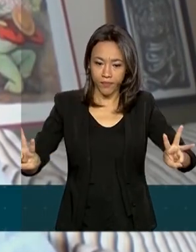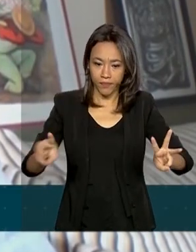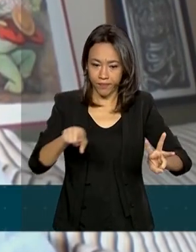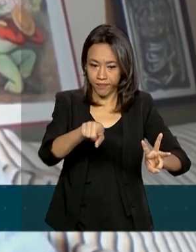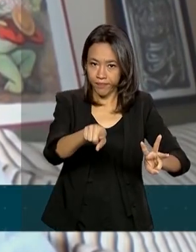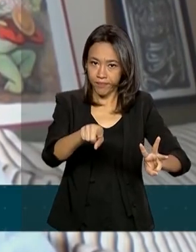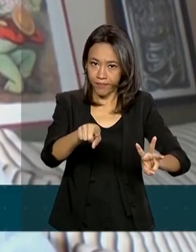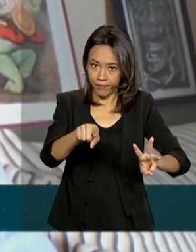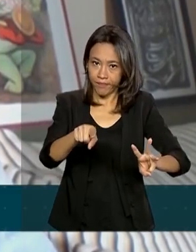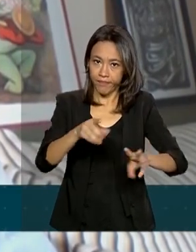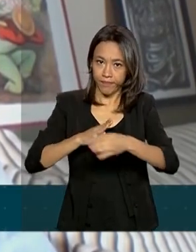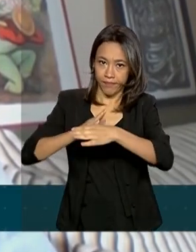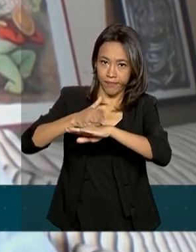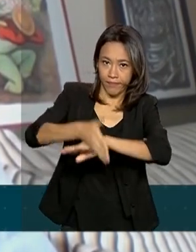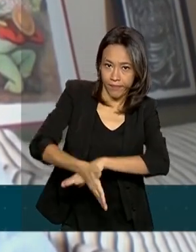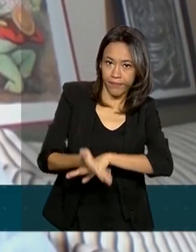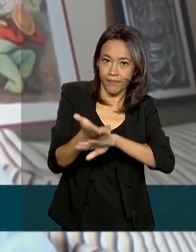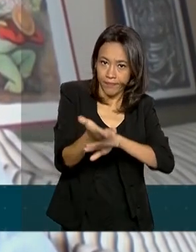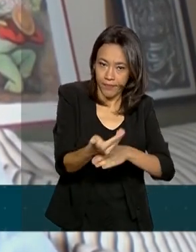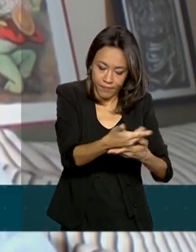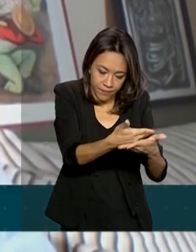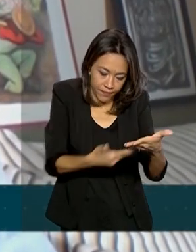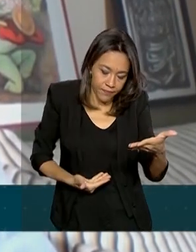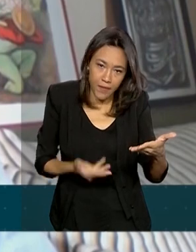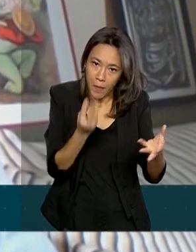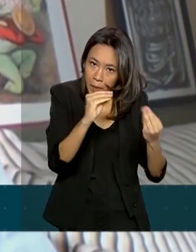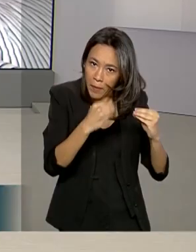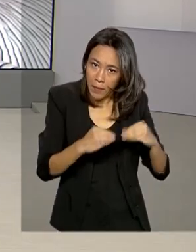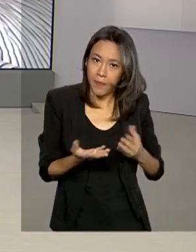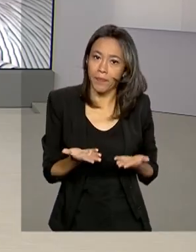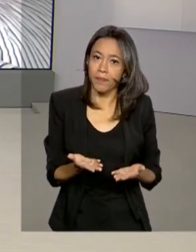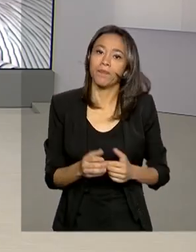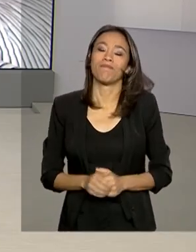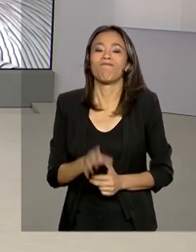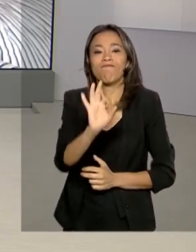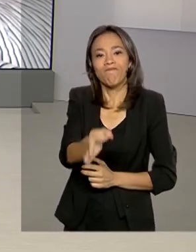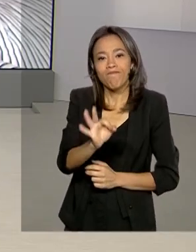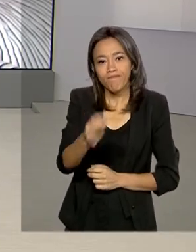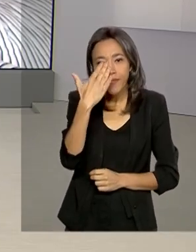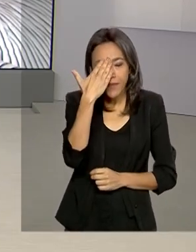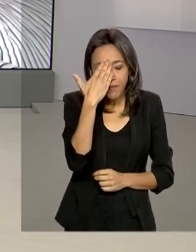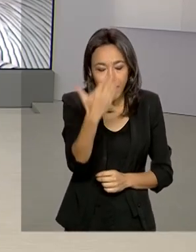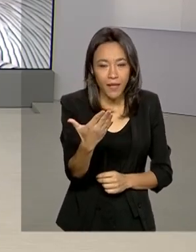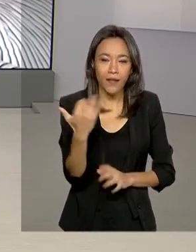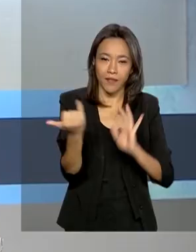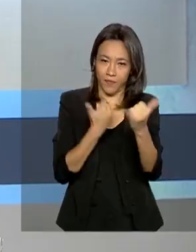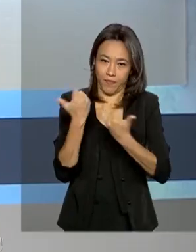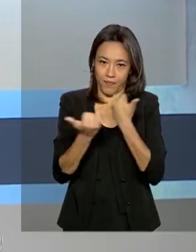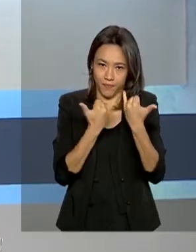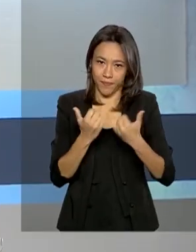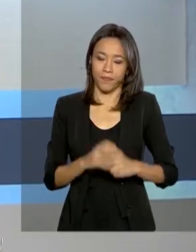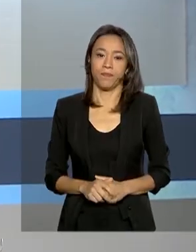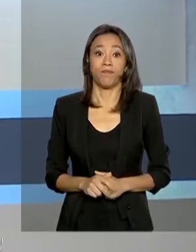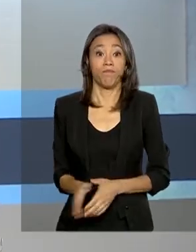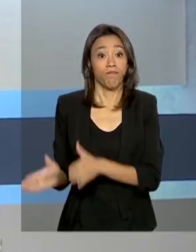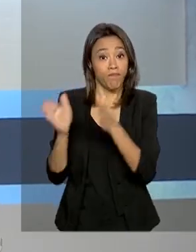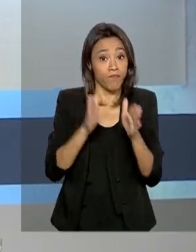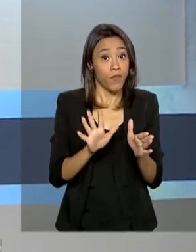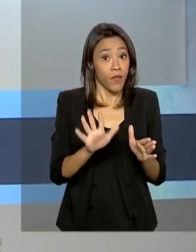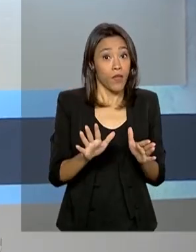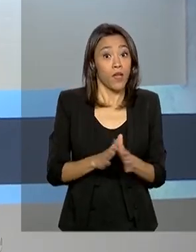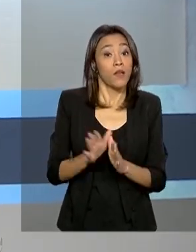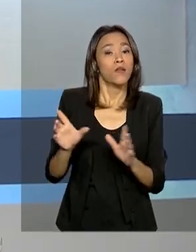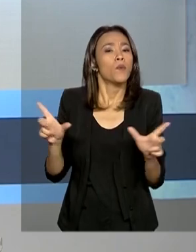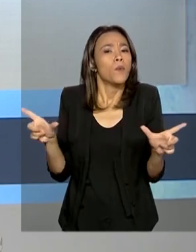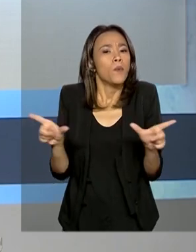.itamaraty.gov.br. Renata. Tá certo, Priscila. Obrigada pelas suas informações. E olha, a Agência